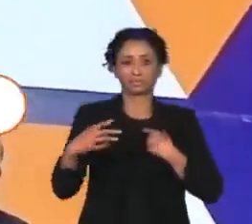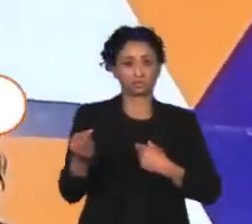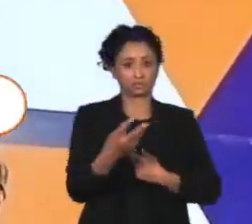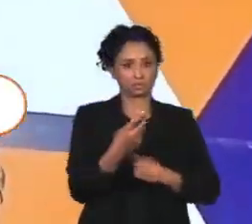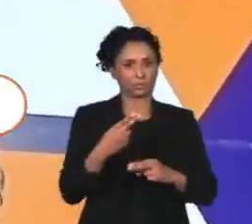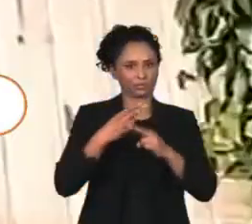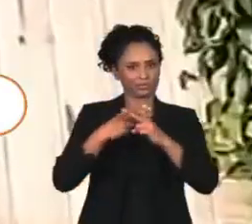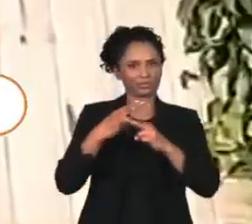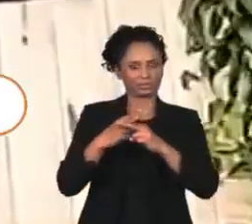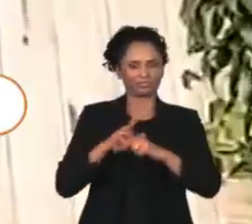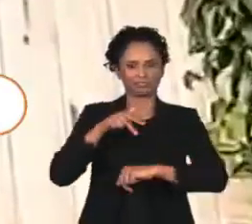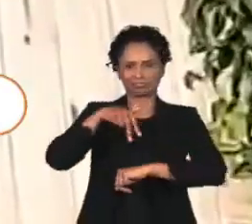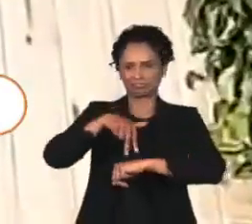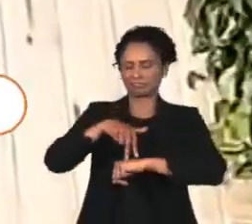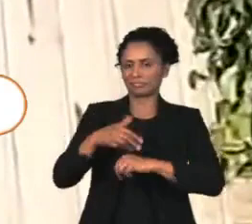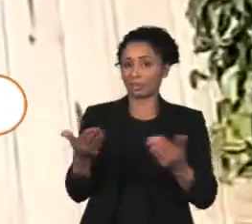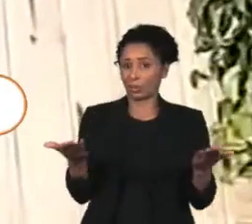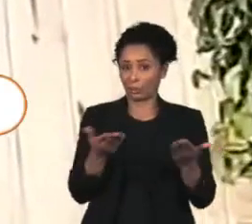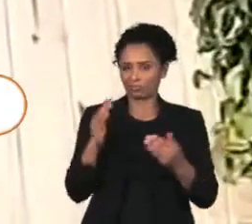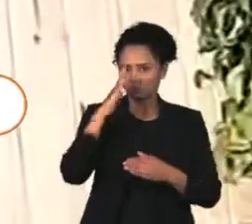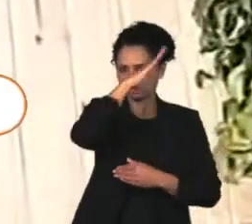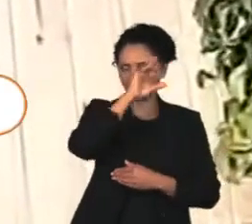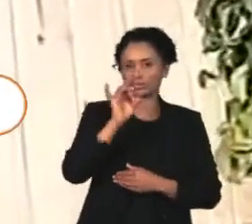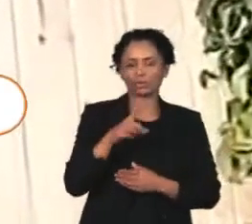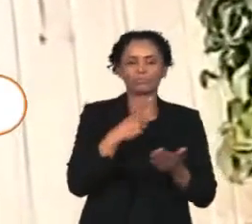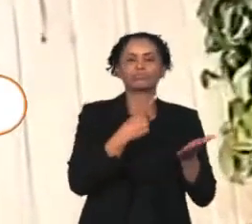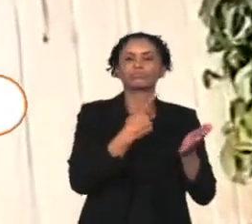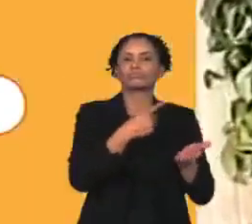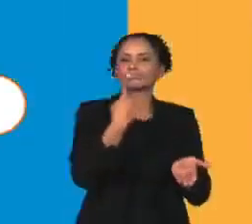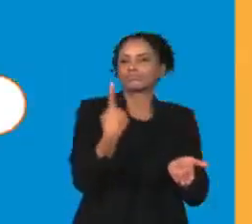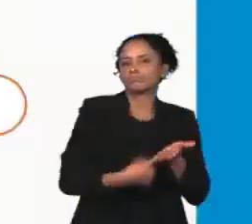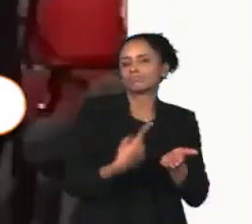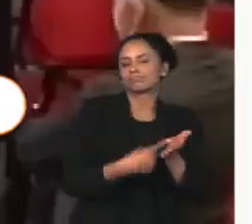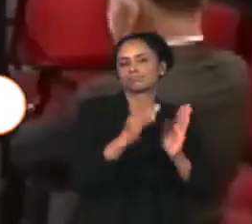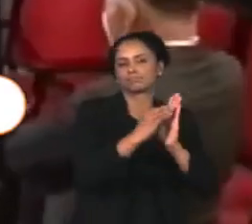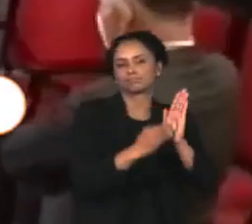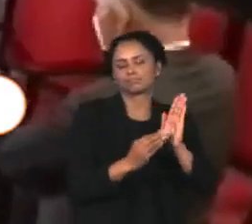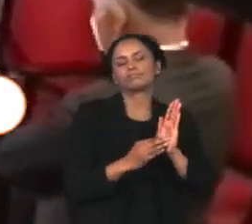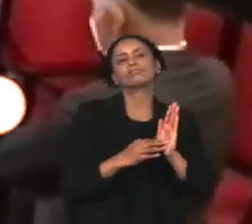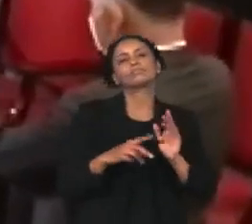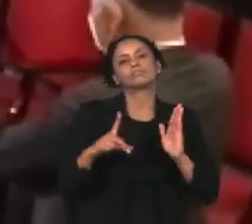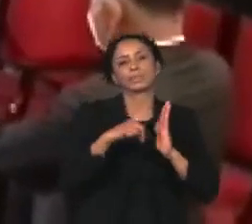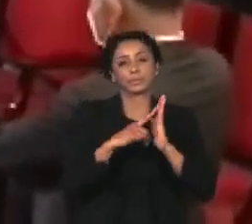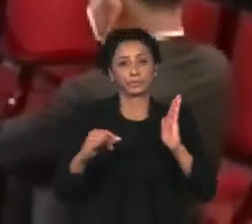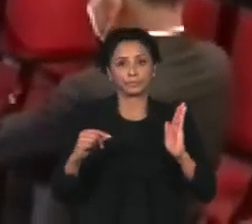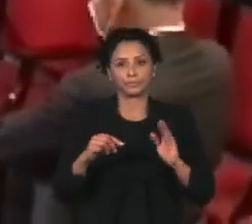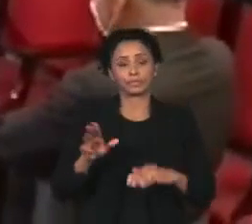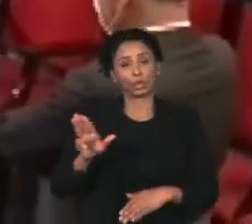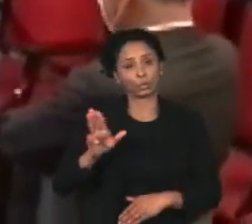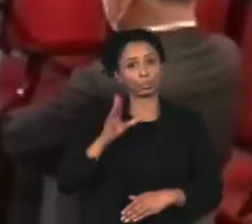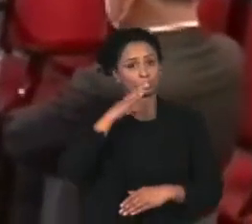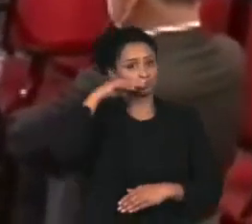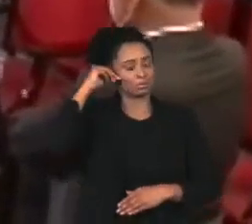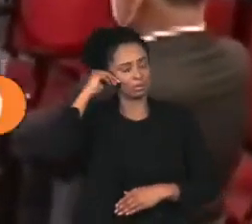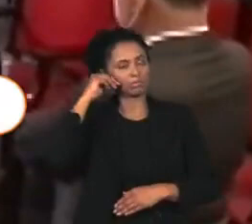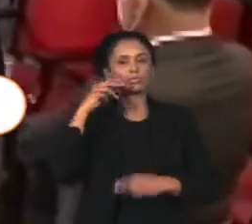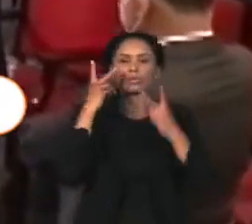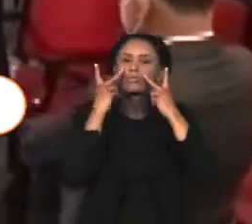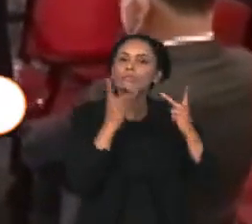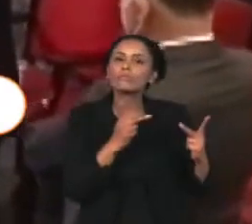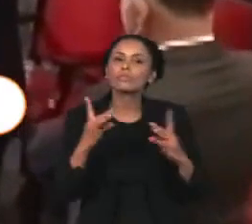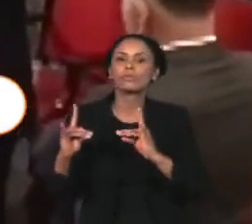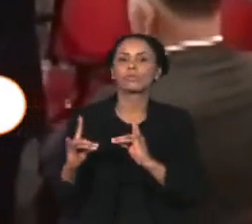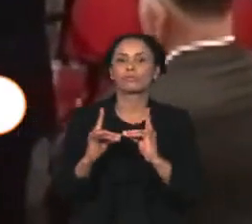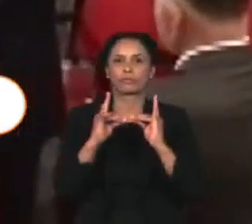Hoje, Bolsonaro tem apenas compromissos no Palácio do Planalto. Lula e Alckmin foram ao velório do arcebispo